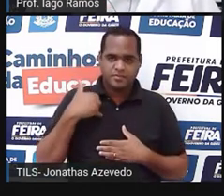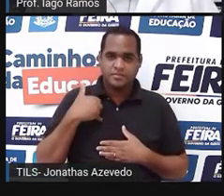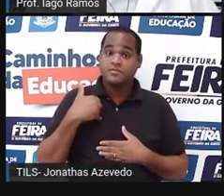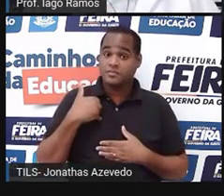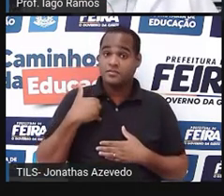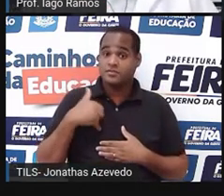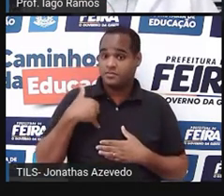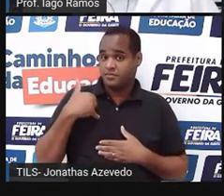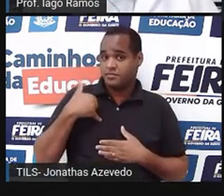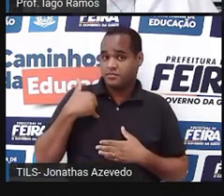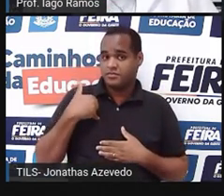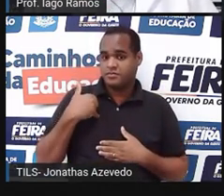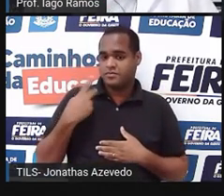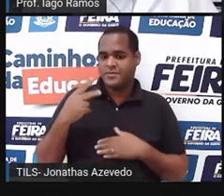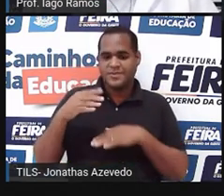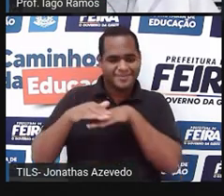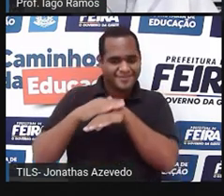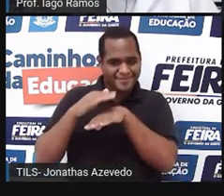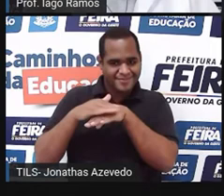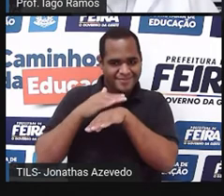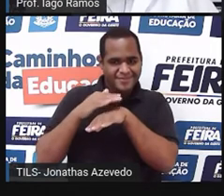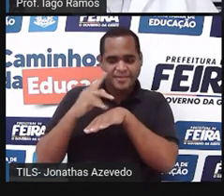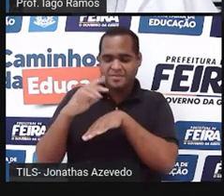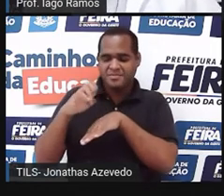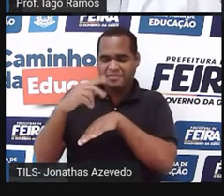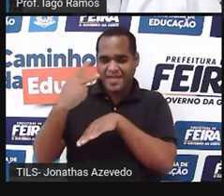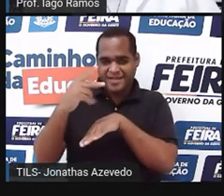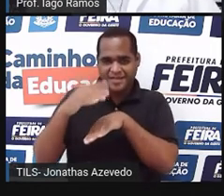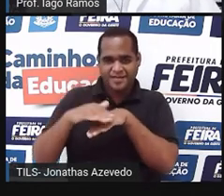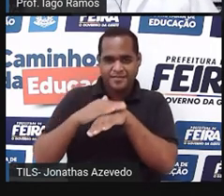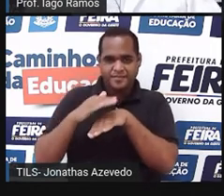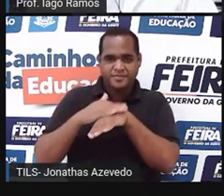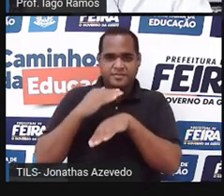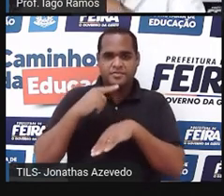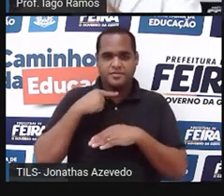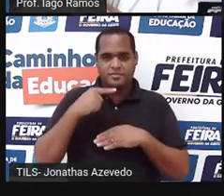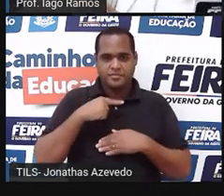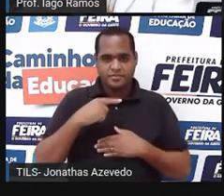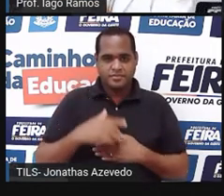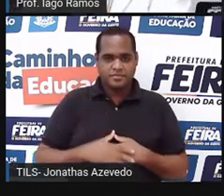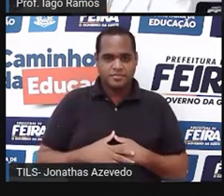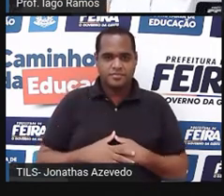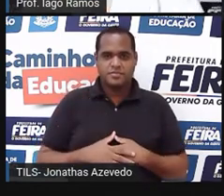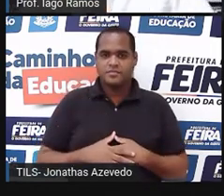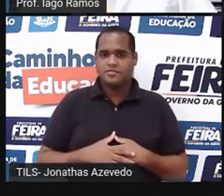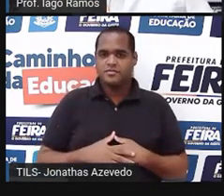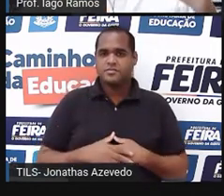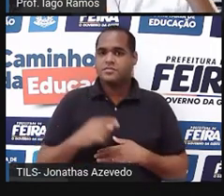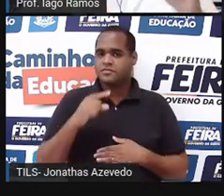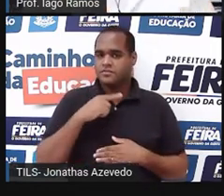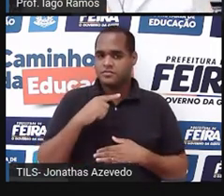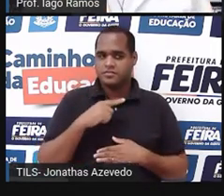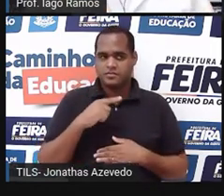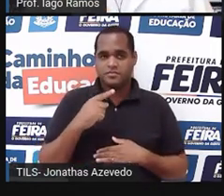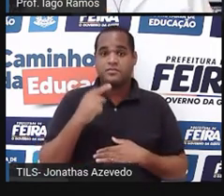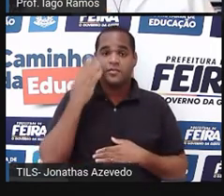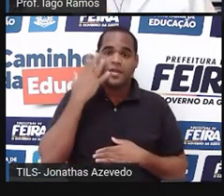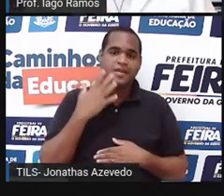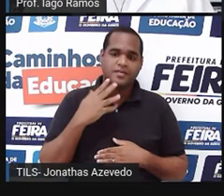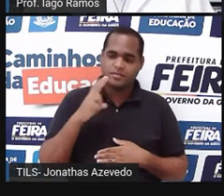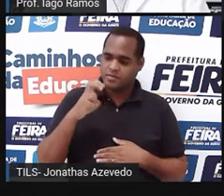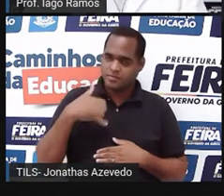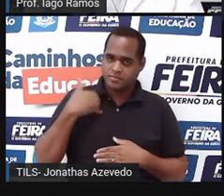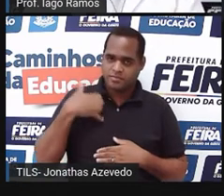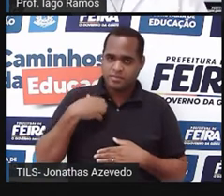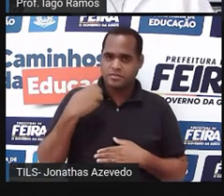grandeza. E o número do calçado, o número que você calça. Então, vamos pensar ali naquelas duas perguntas. Se uma criança de 5